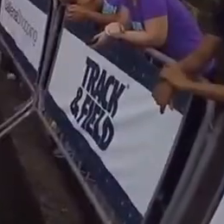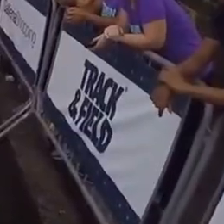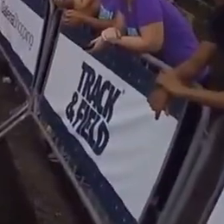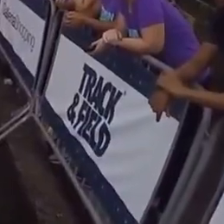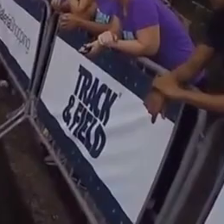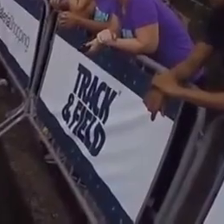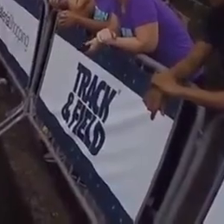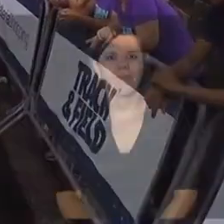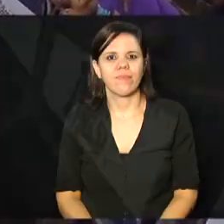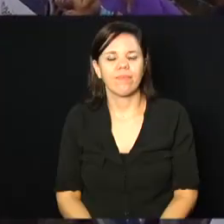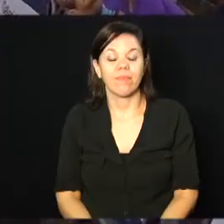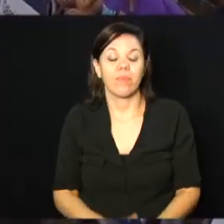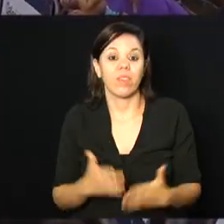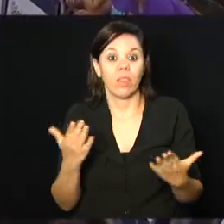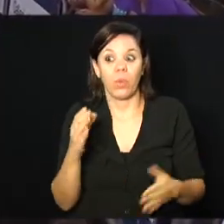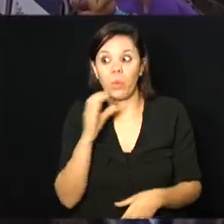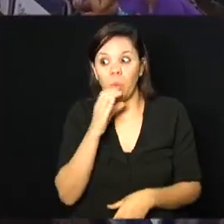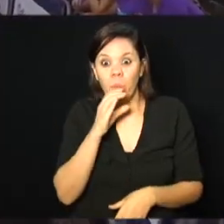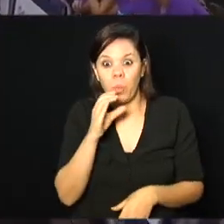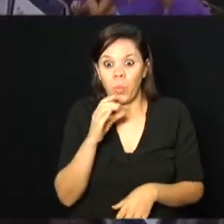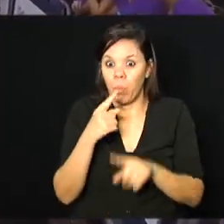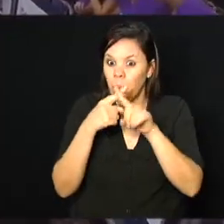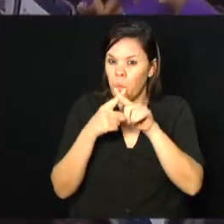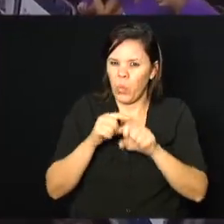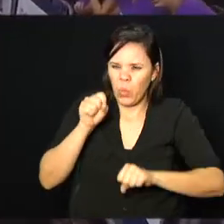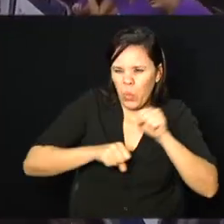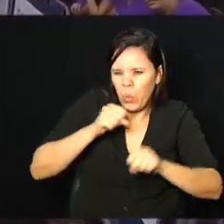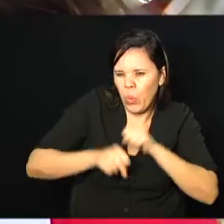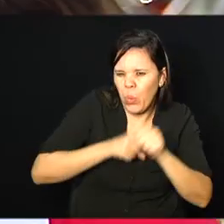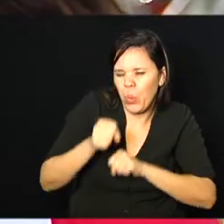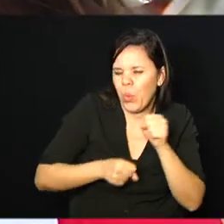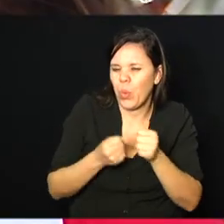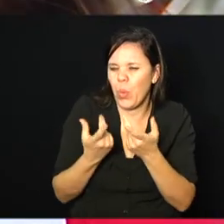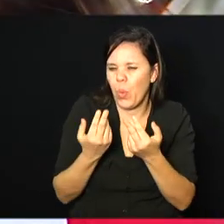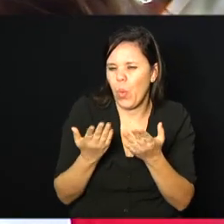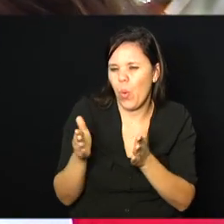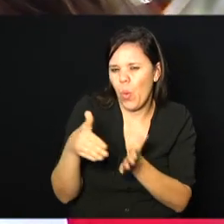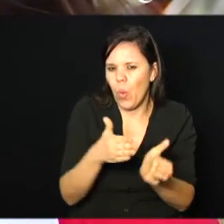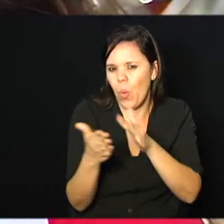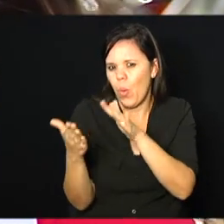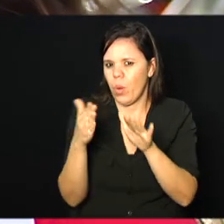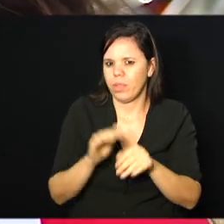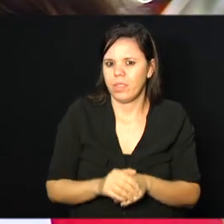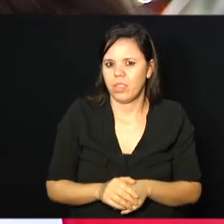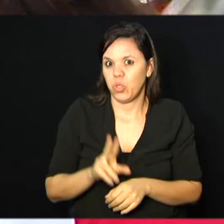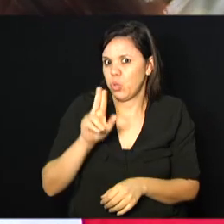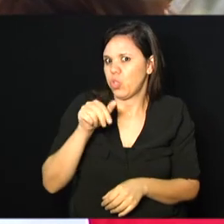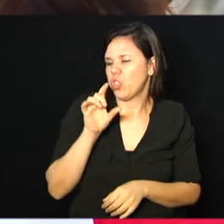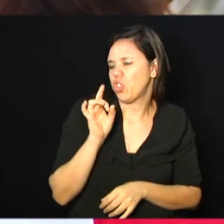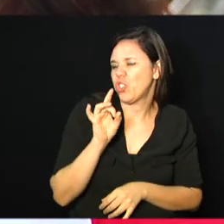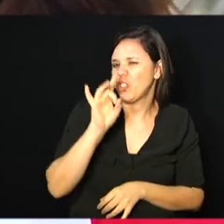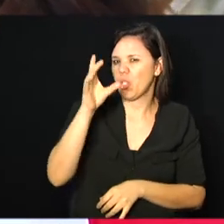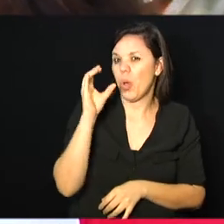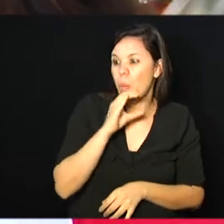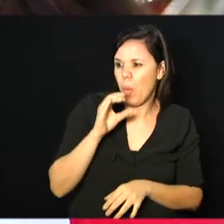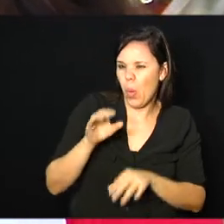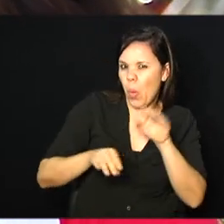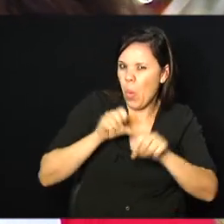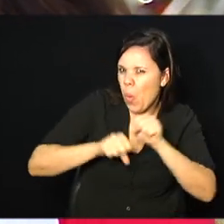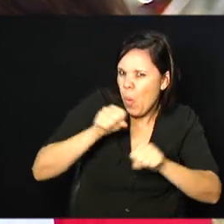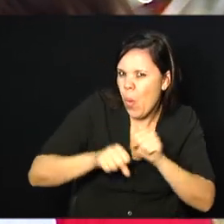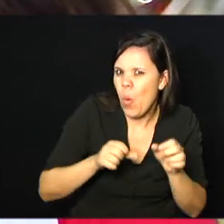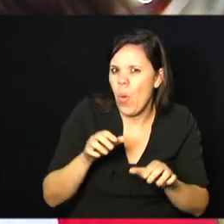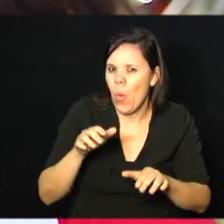E a corrida é muito mais que um percurso a seguir. Nunca foi só uma corrida. Nunca foi. O Pernas